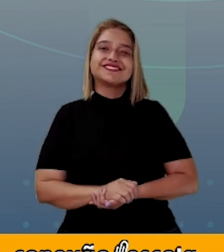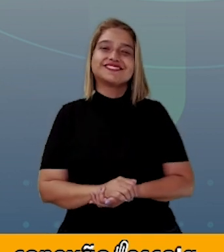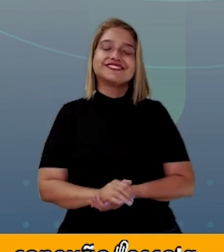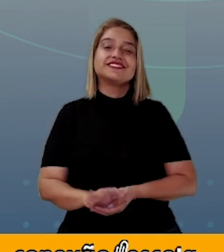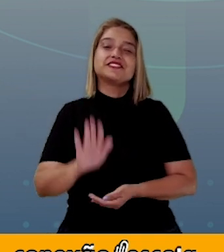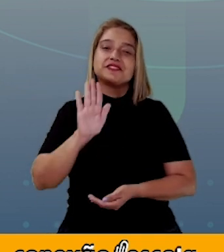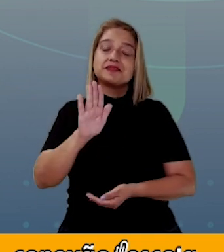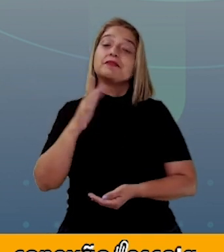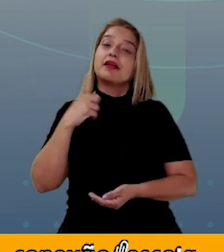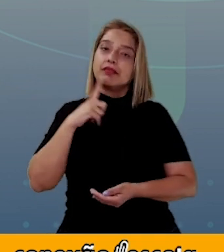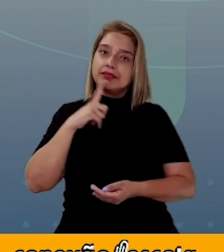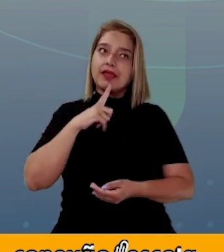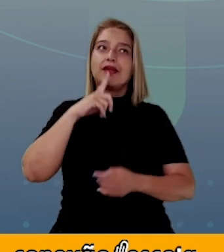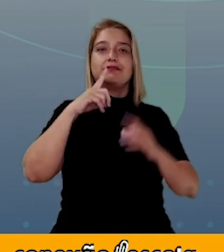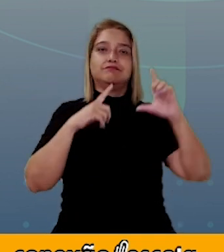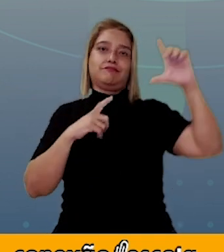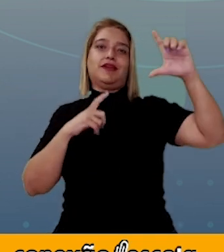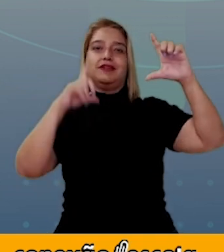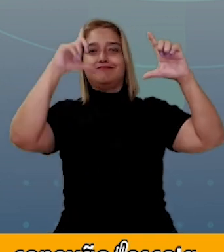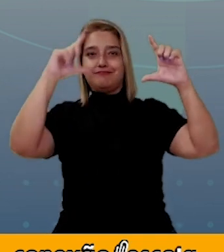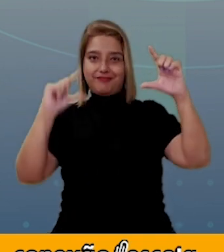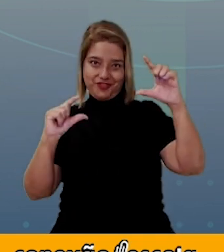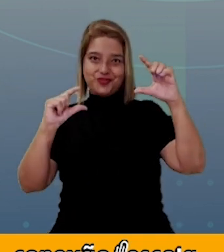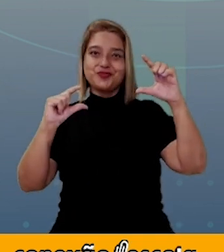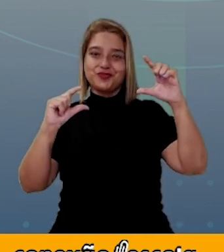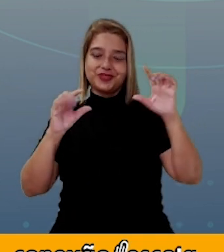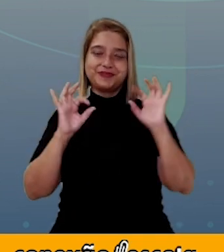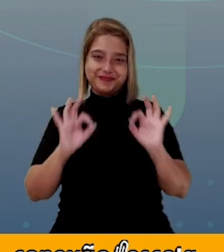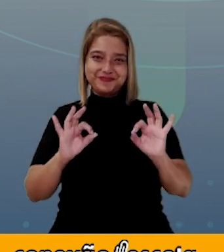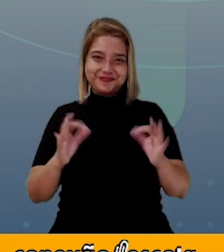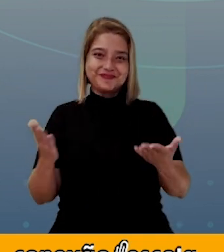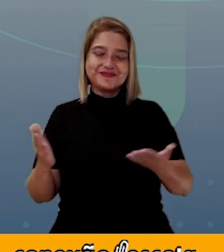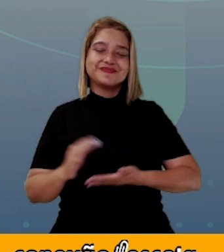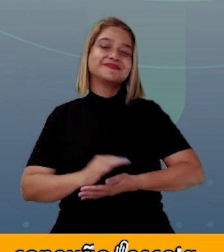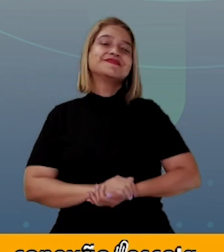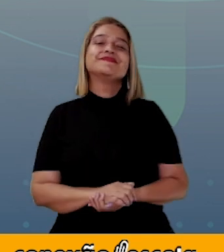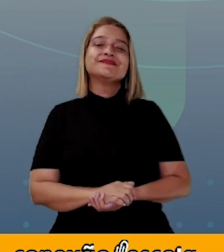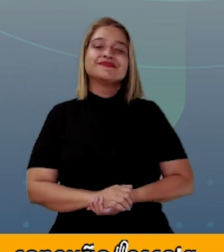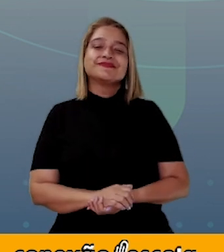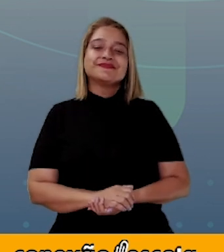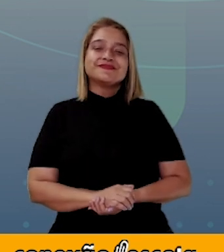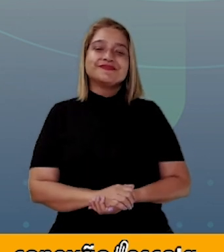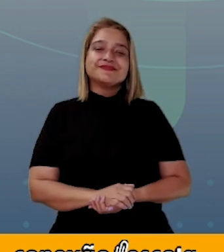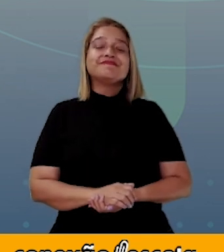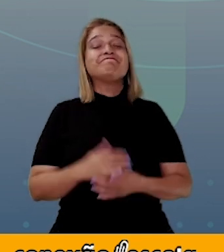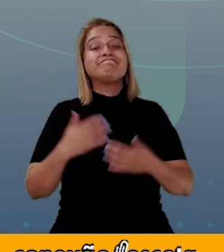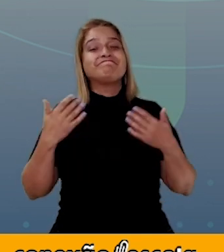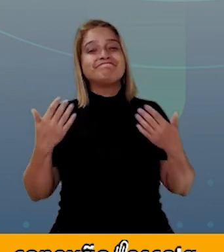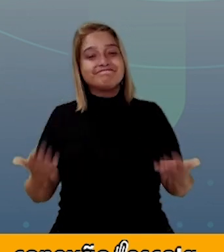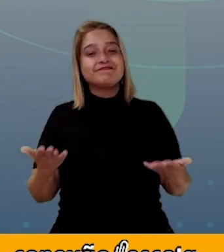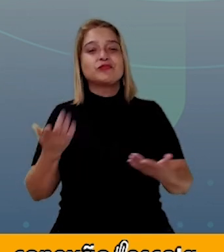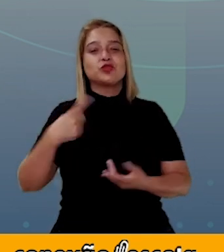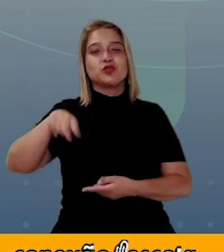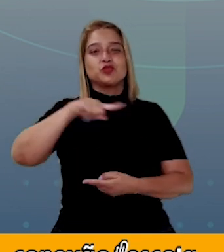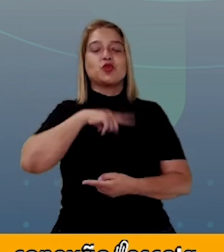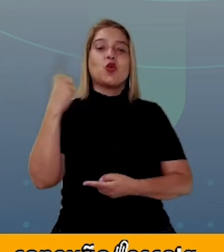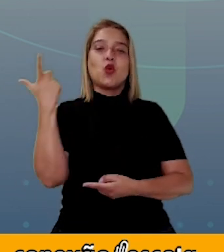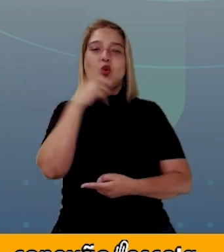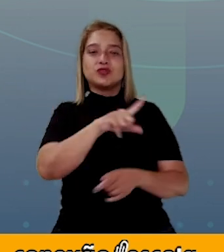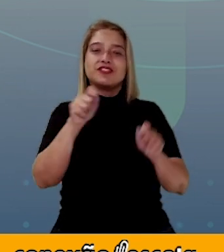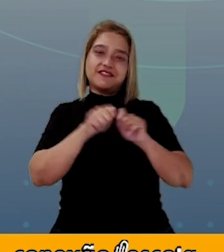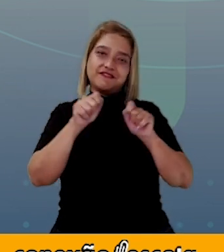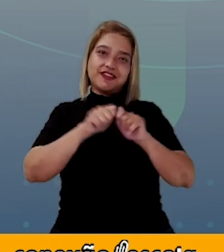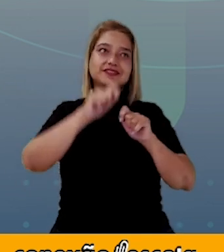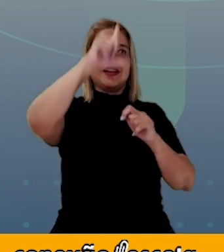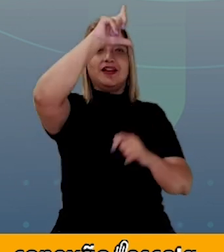porém com tamanhos diferentes. Certo? Dessa forma, fizemos a